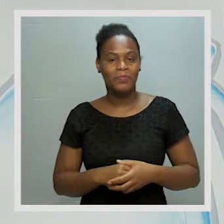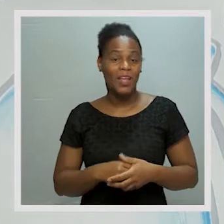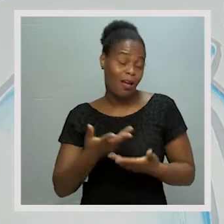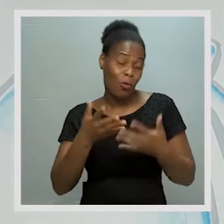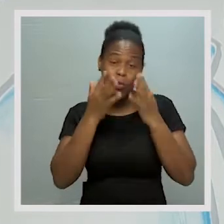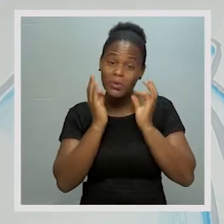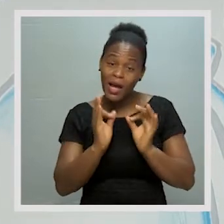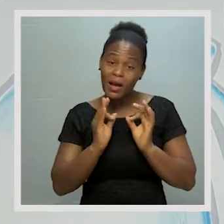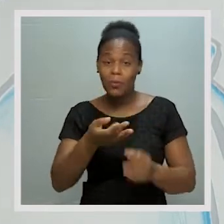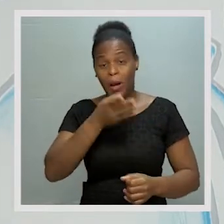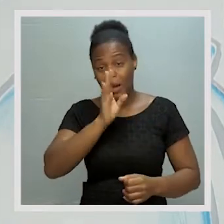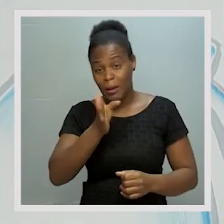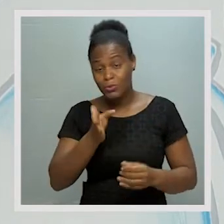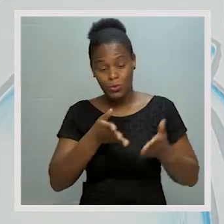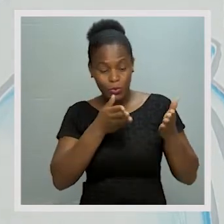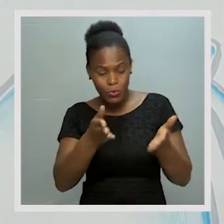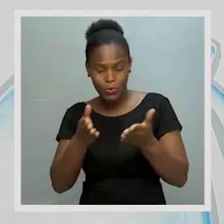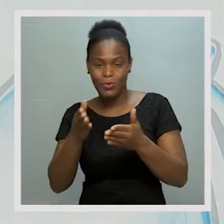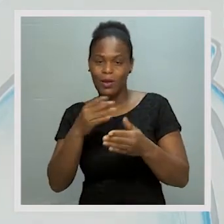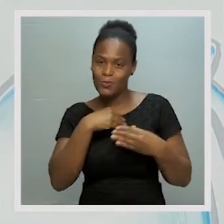que nos ajudam a ter uma boa saúde.